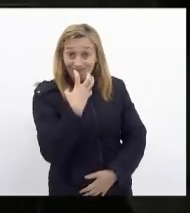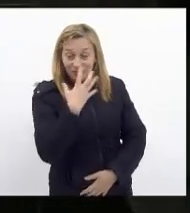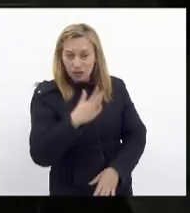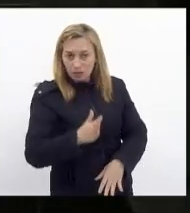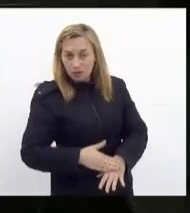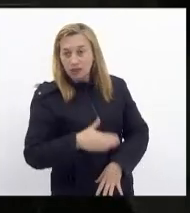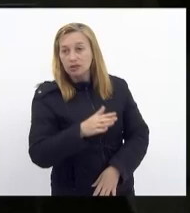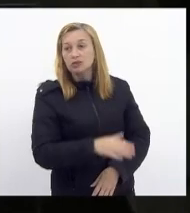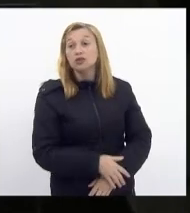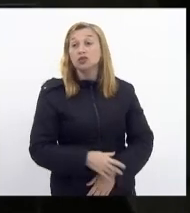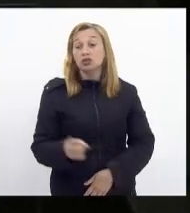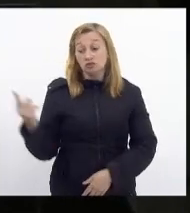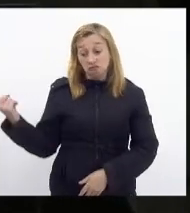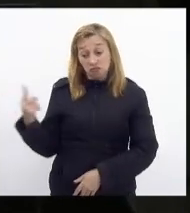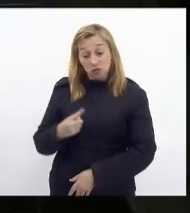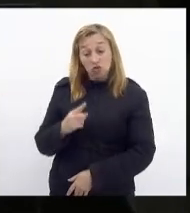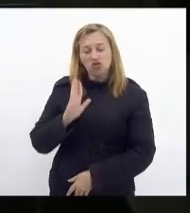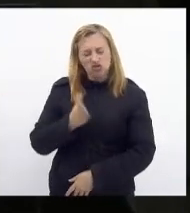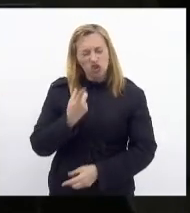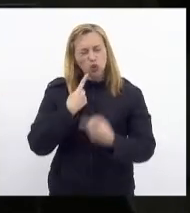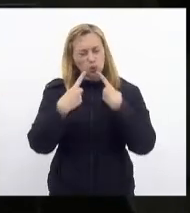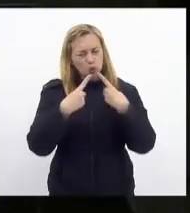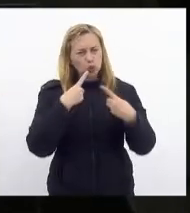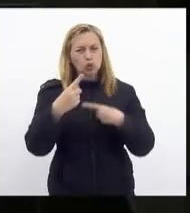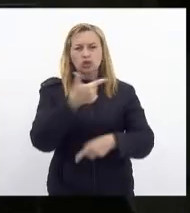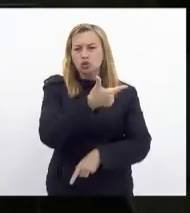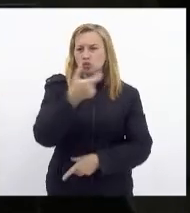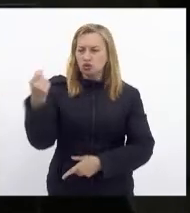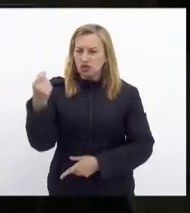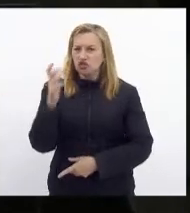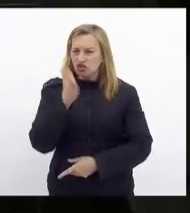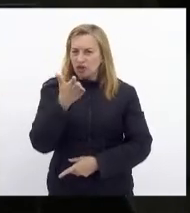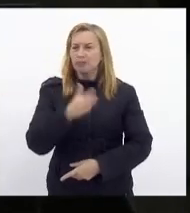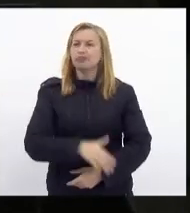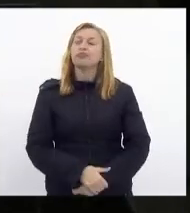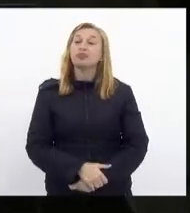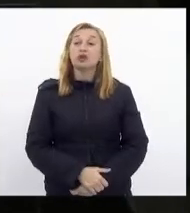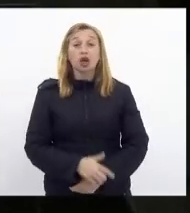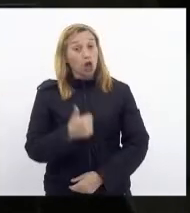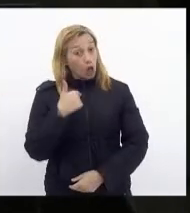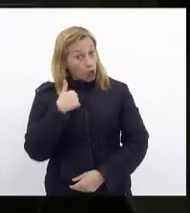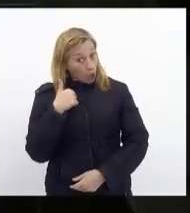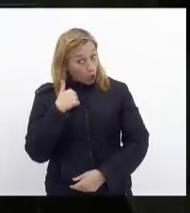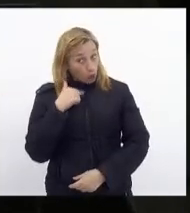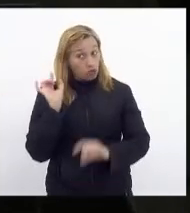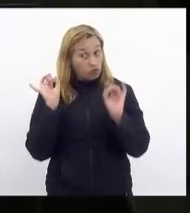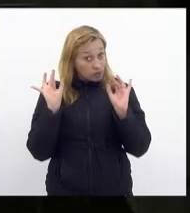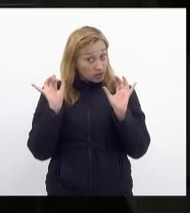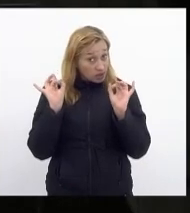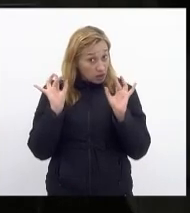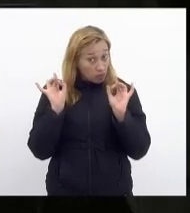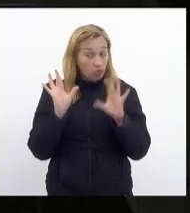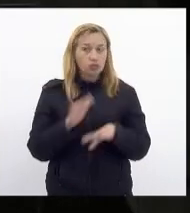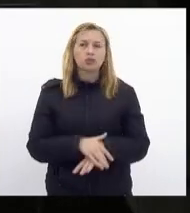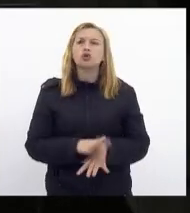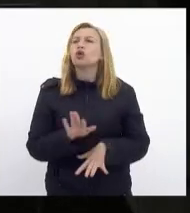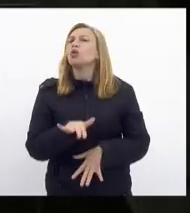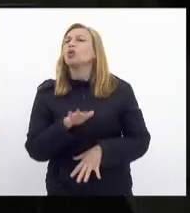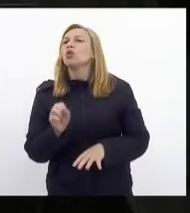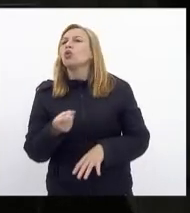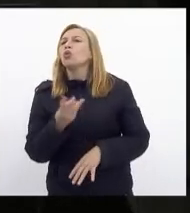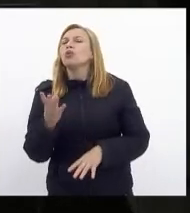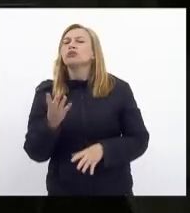tona aquilo que a já tinha debatido aqui em 2020 eu em especial quando na